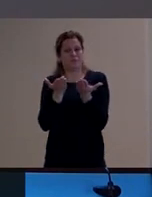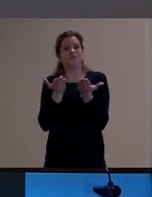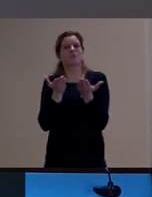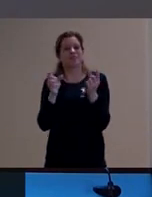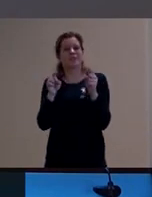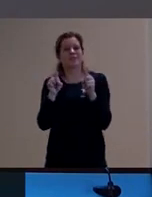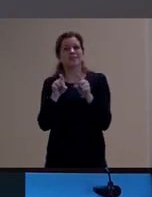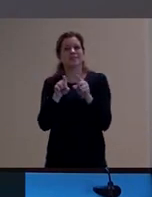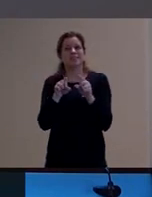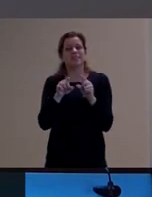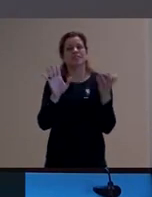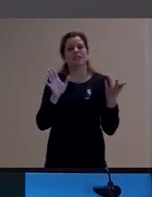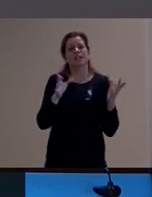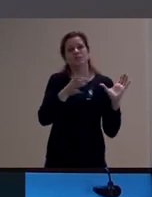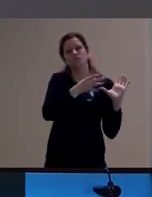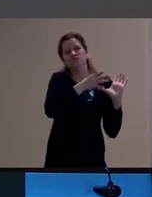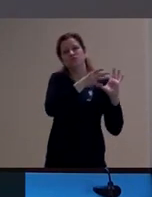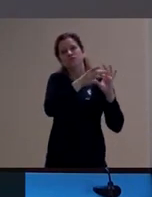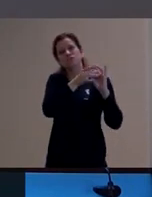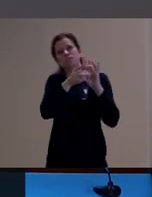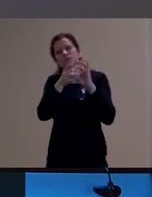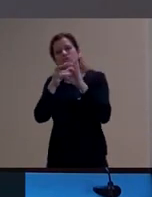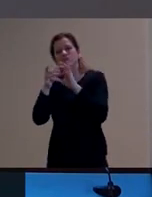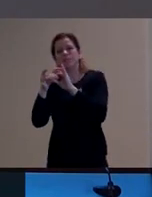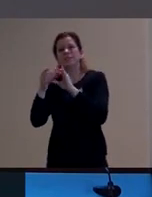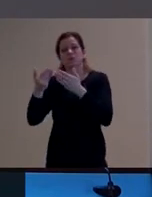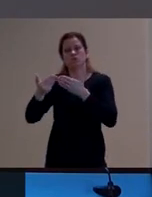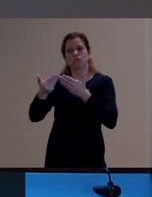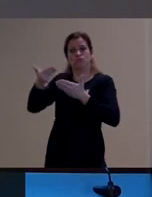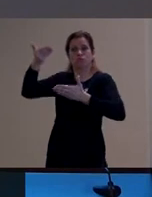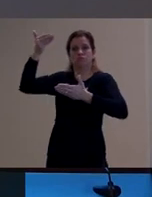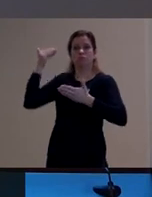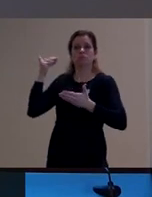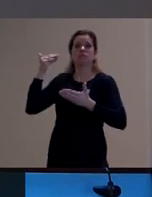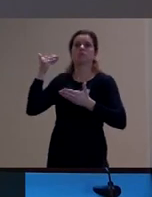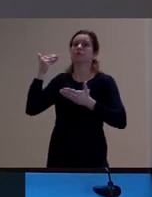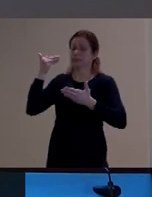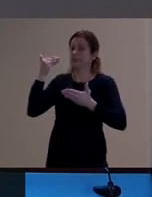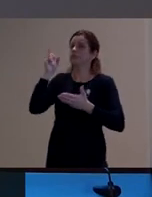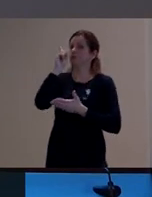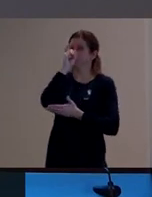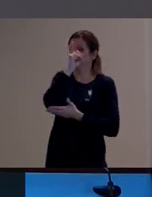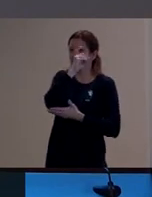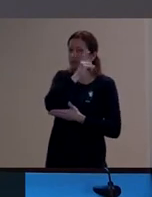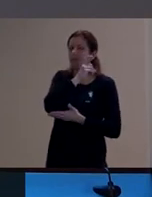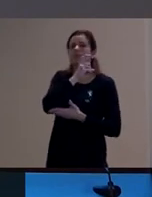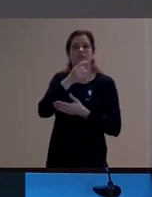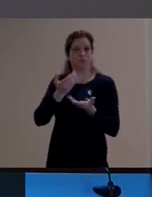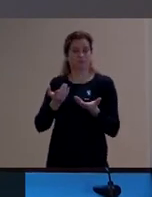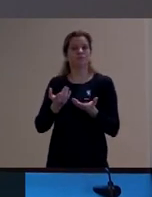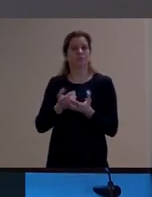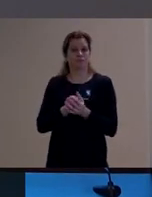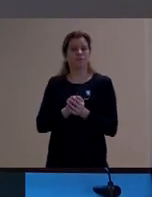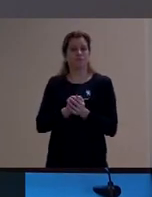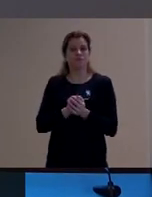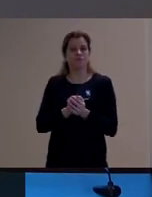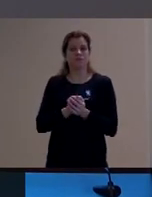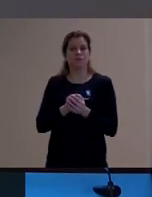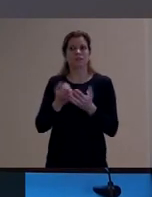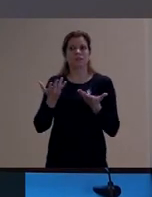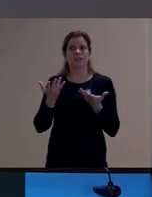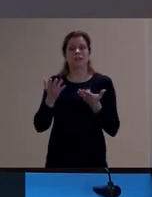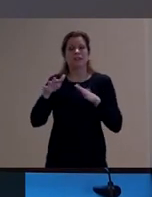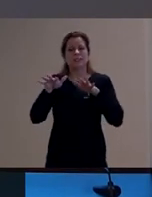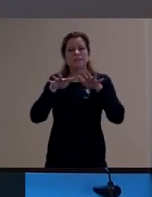lá de muitos horrores né muitas derrotas e de sabores assim então nesse nesse